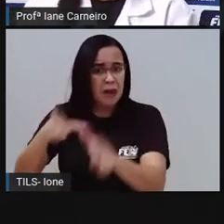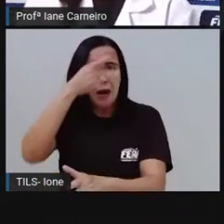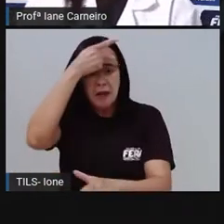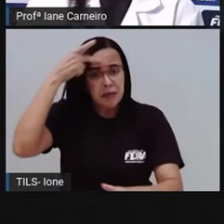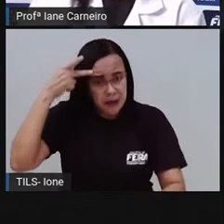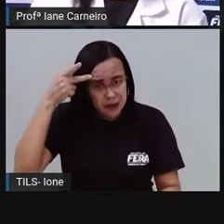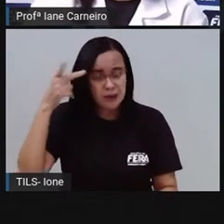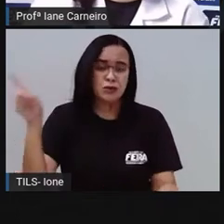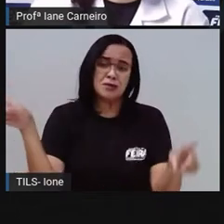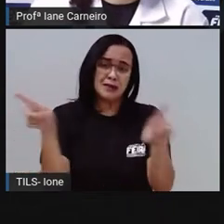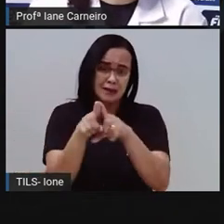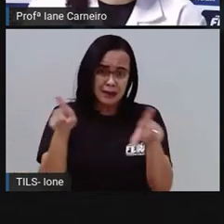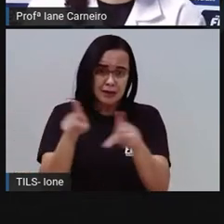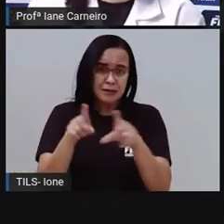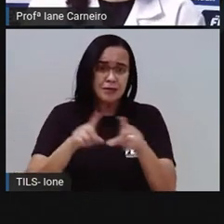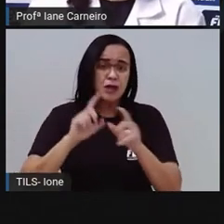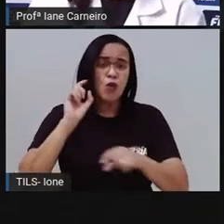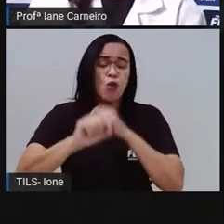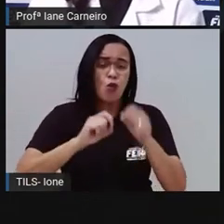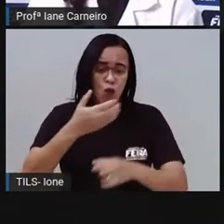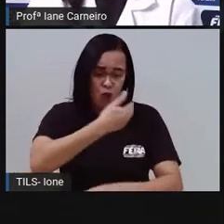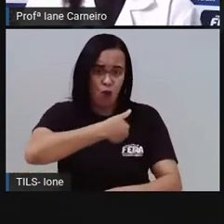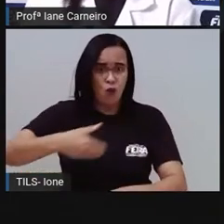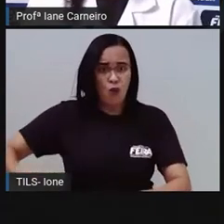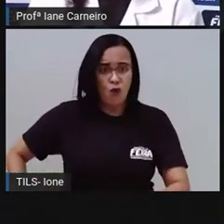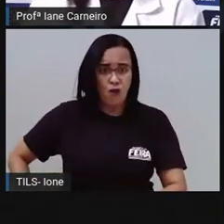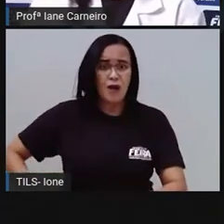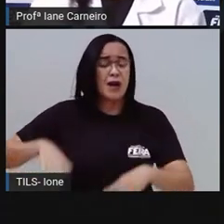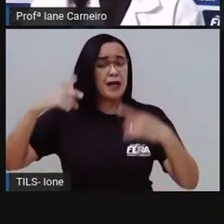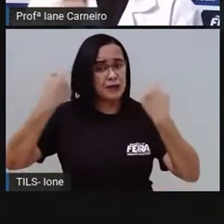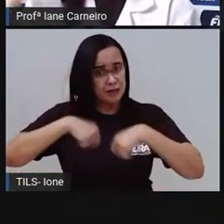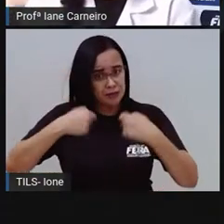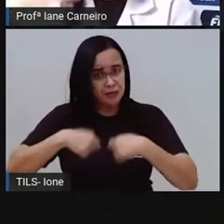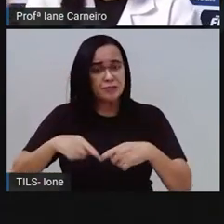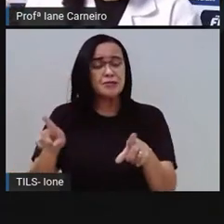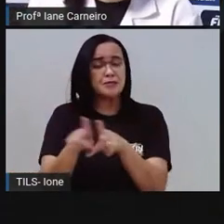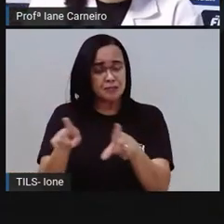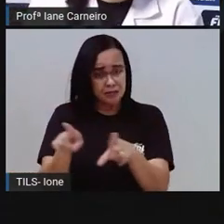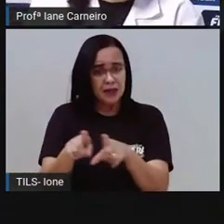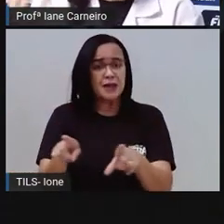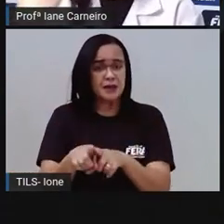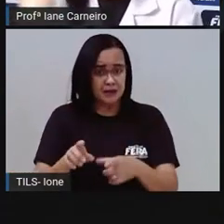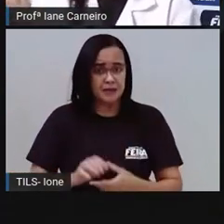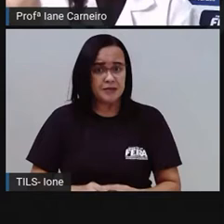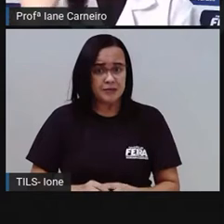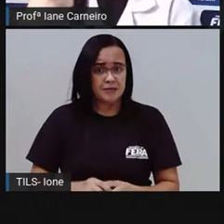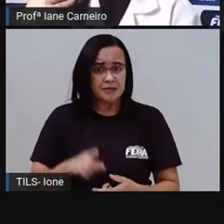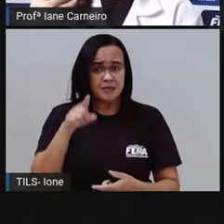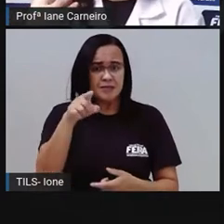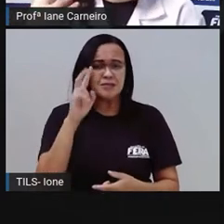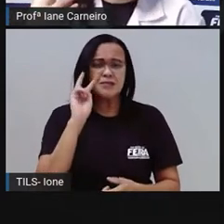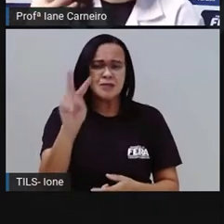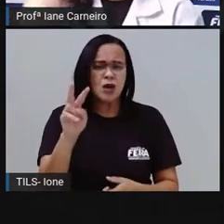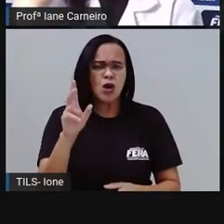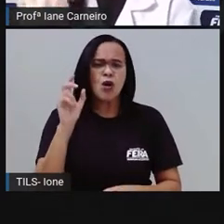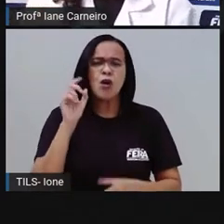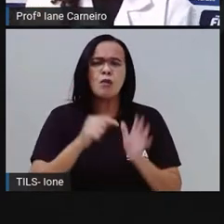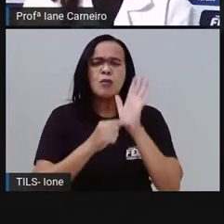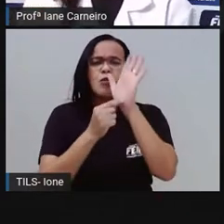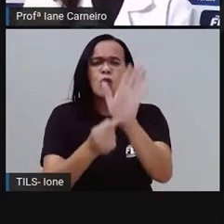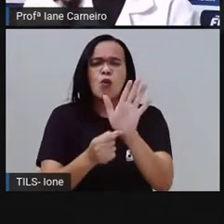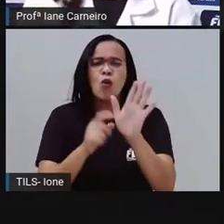coleta esse material, né? Então, as pessoas... Tem muita gente... Essa imagem... O que a Pró entende?